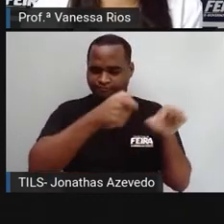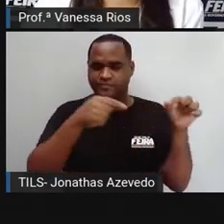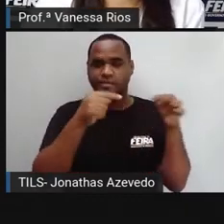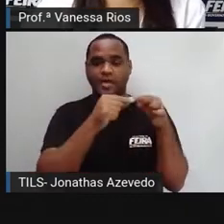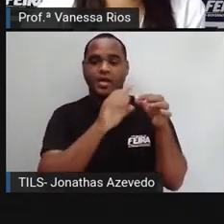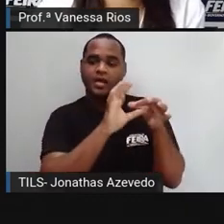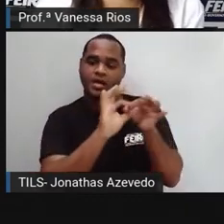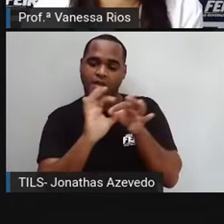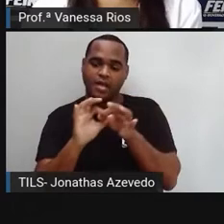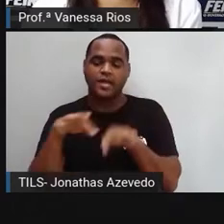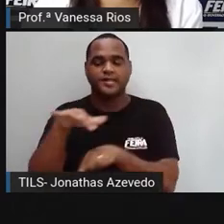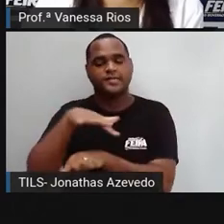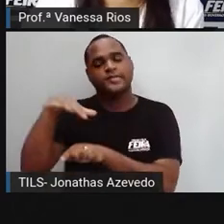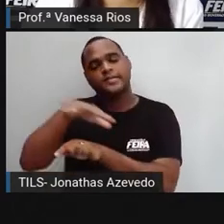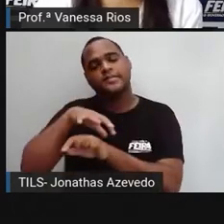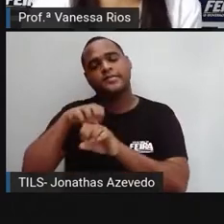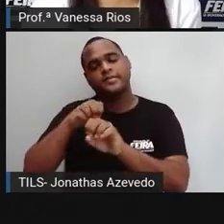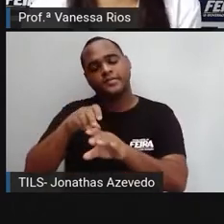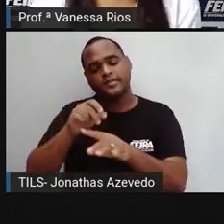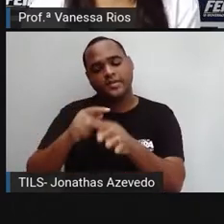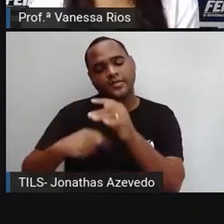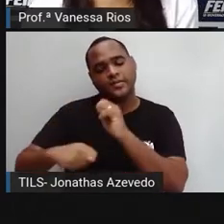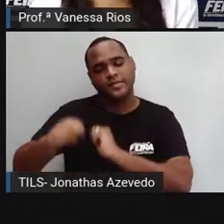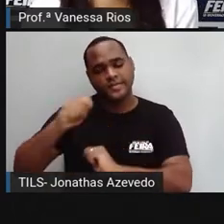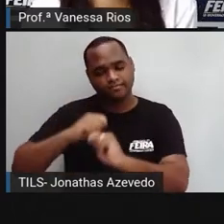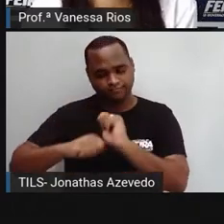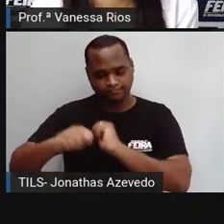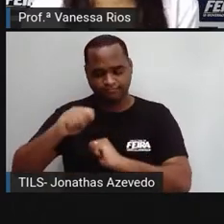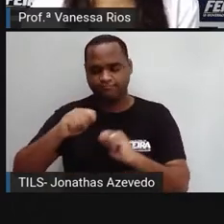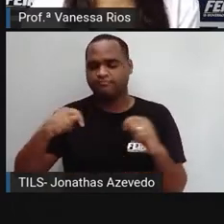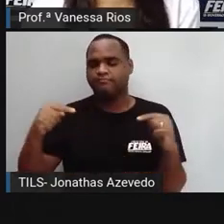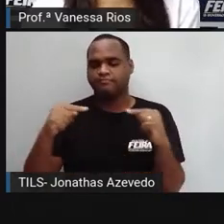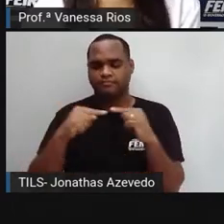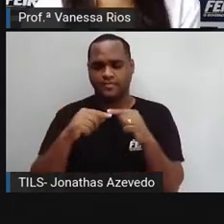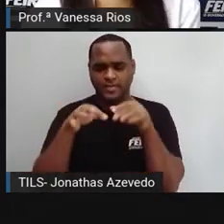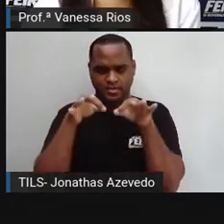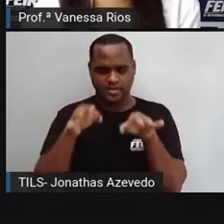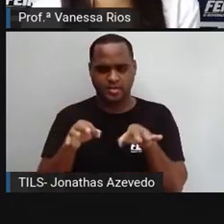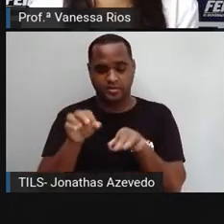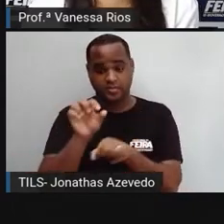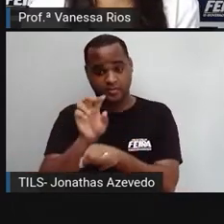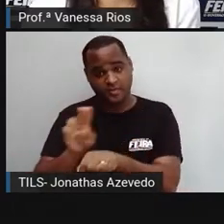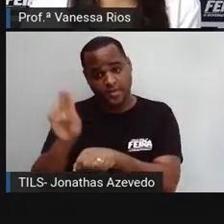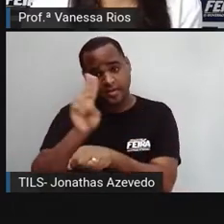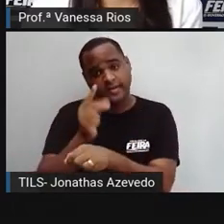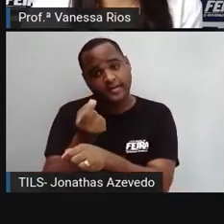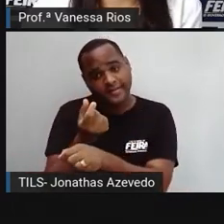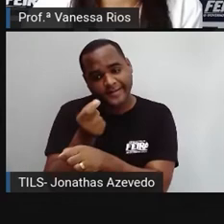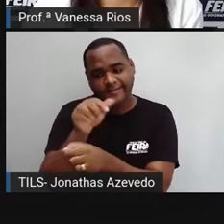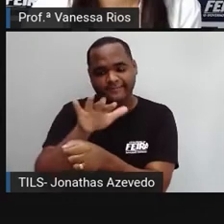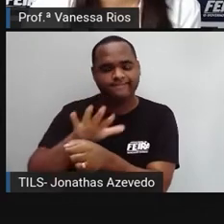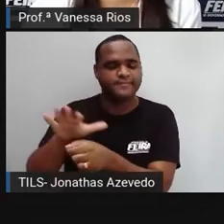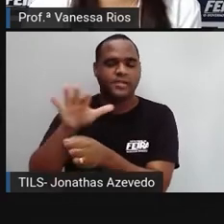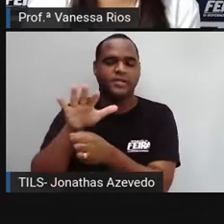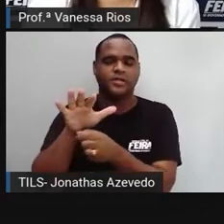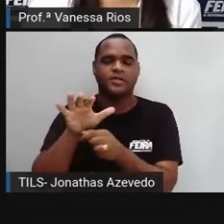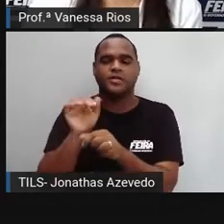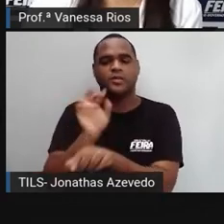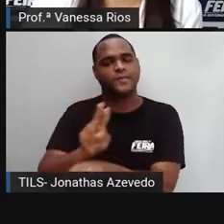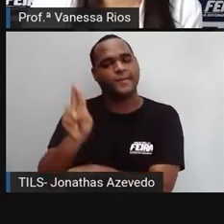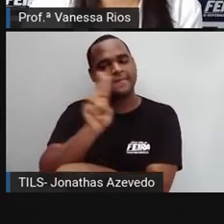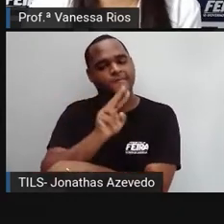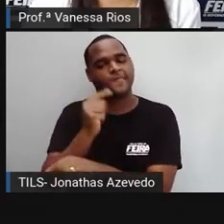educação financeira e a forma correta de usar as economias, de usar o dinheiro, são